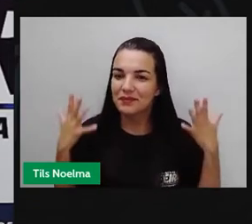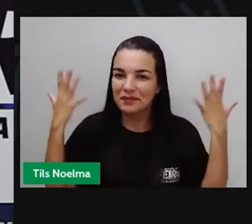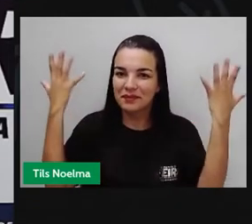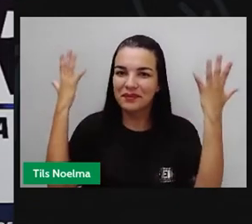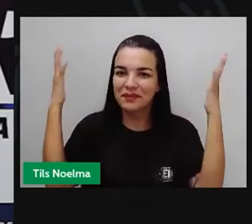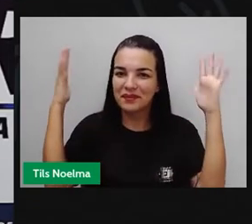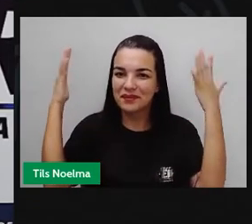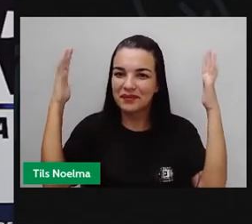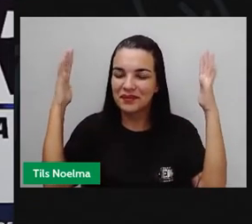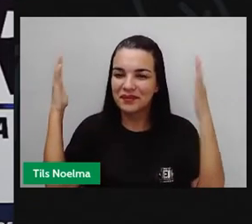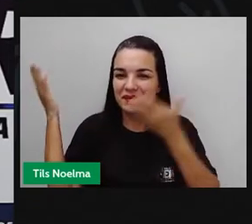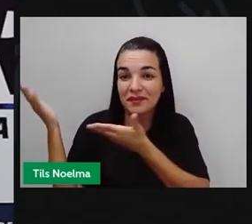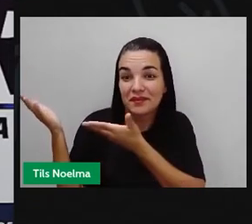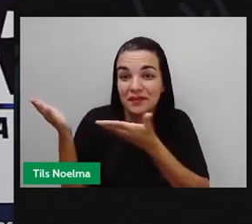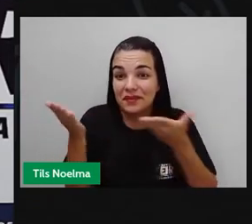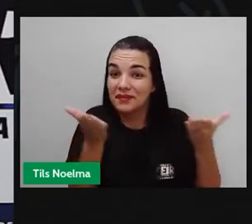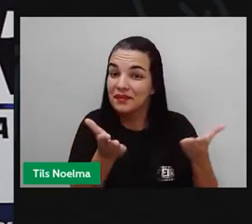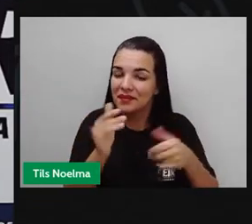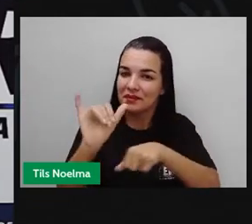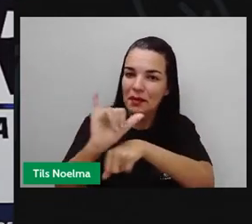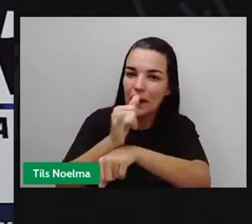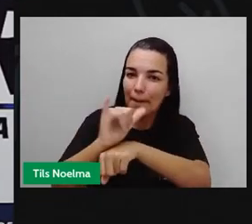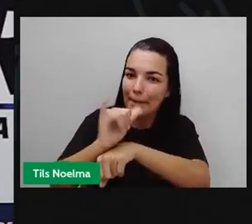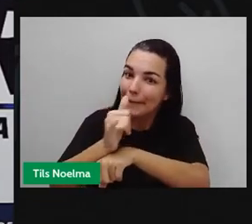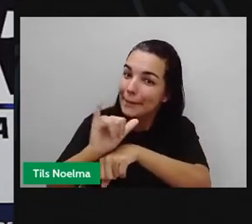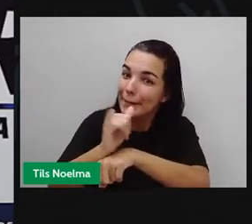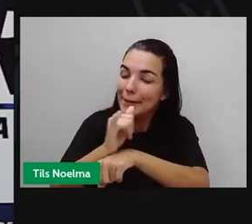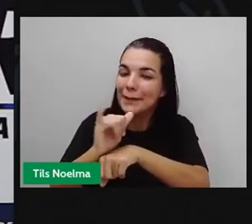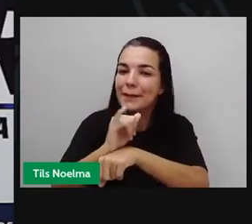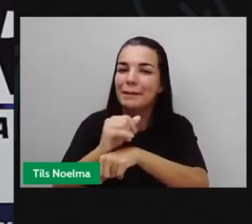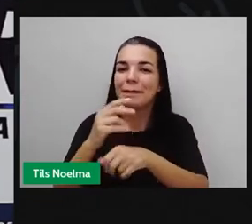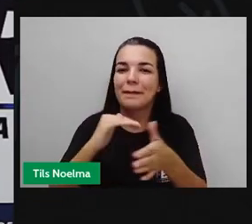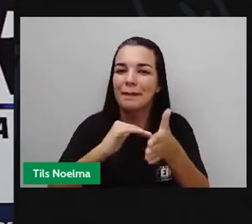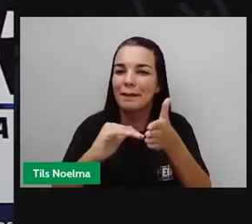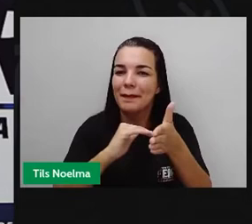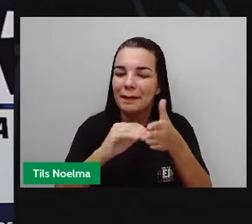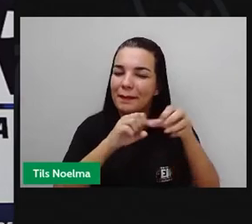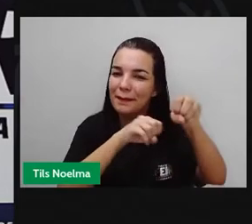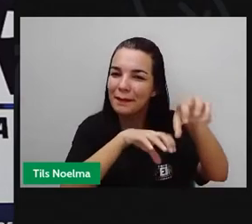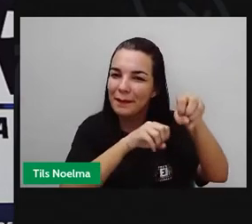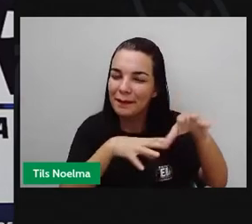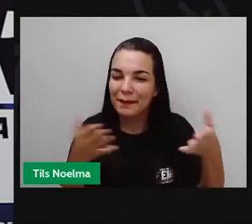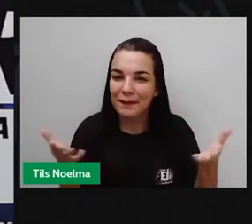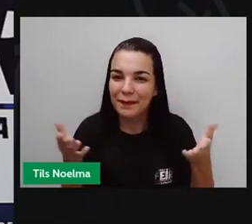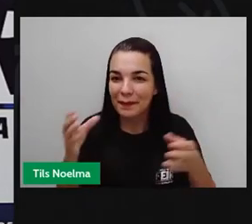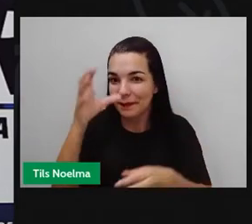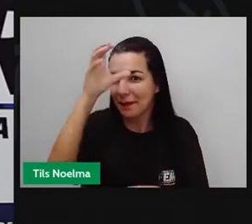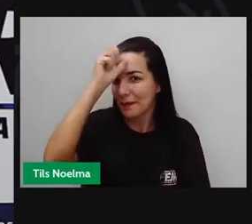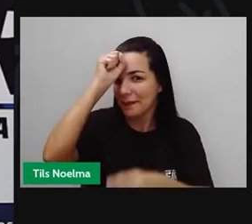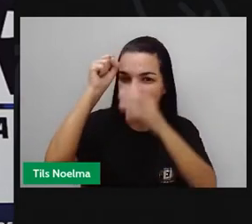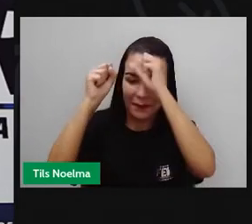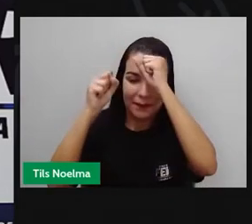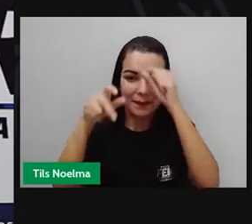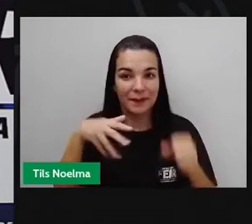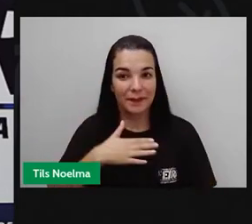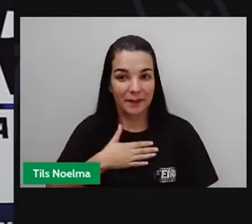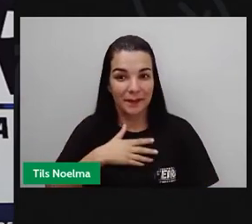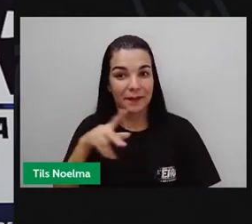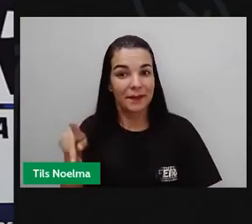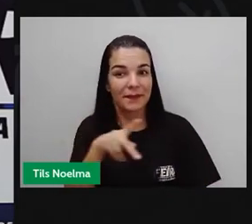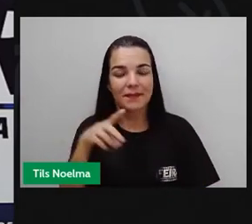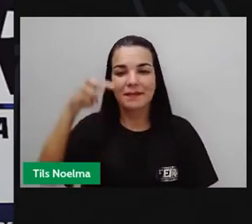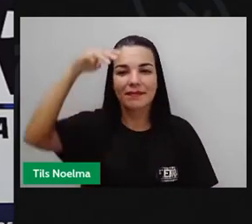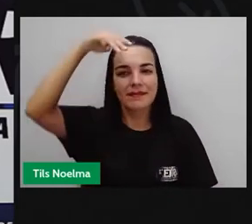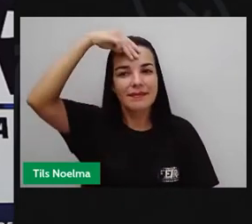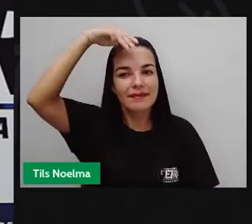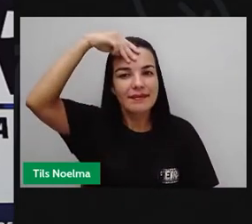alegria que a gente recebe vocês aqui, mais uma vez, no nosso canal para um momento de muito aprendizado. Eu sou a professora Mish e